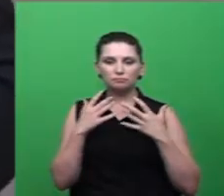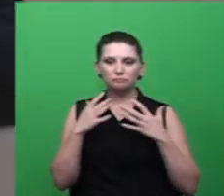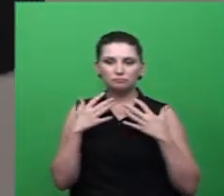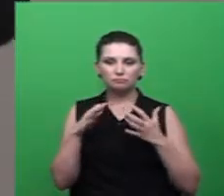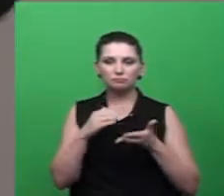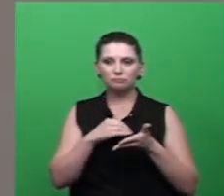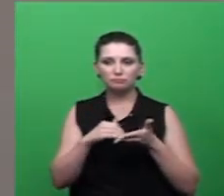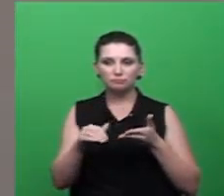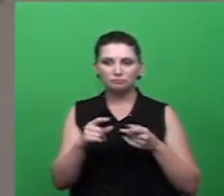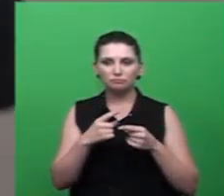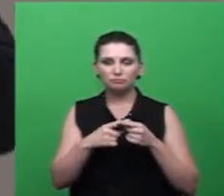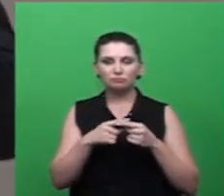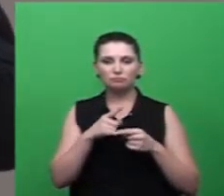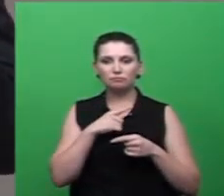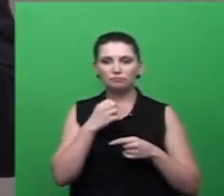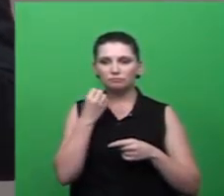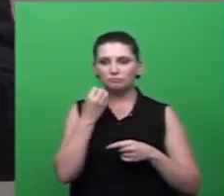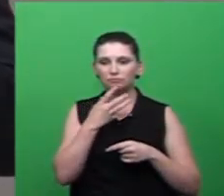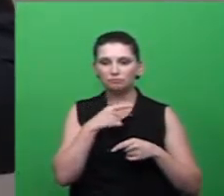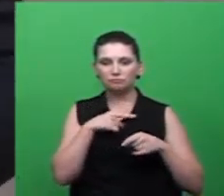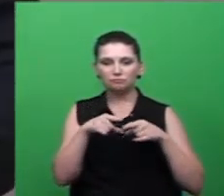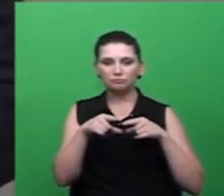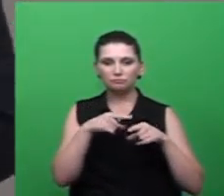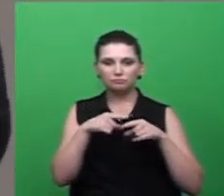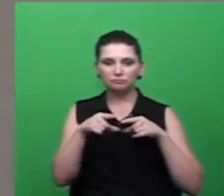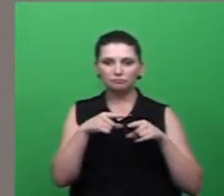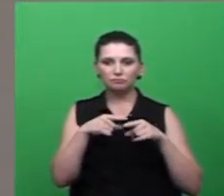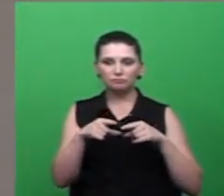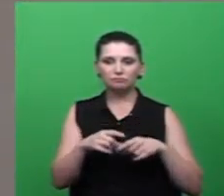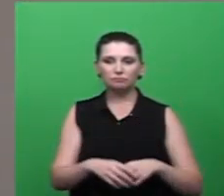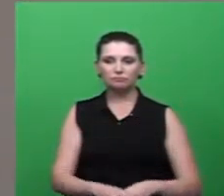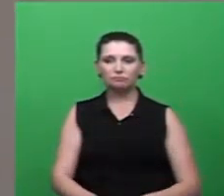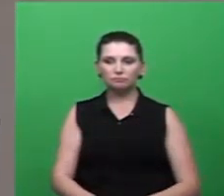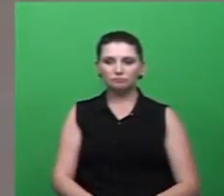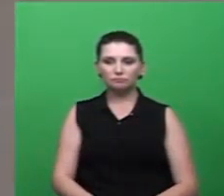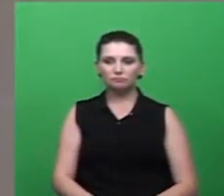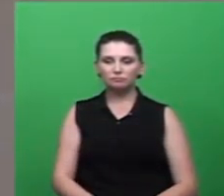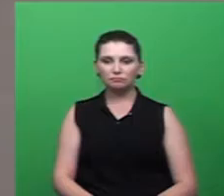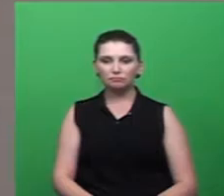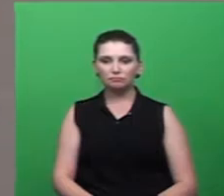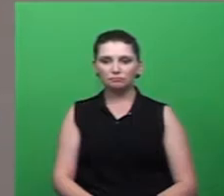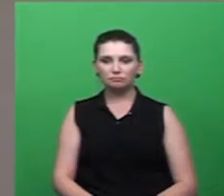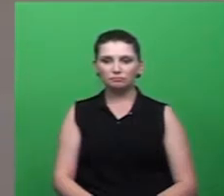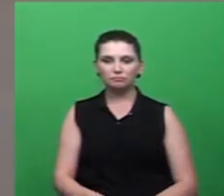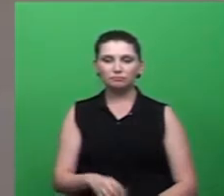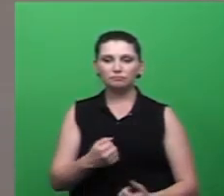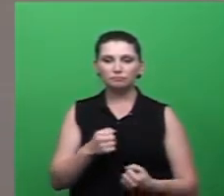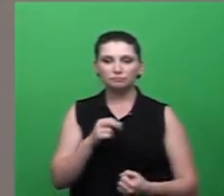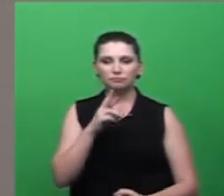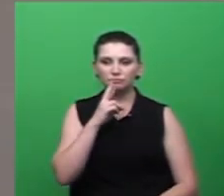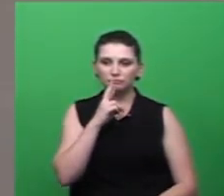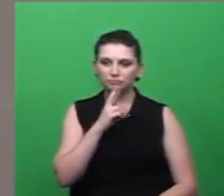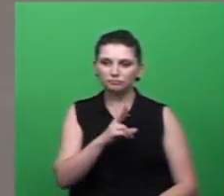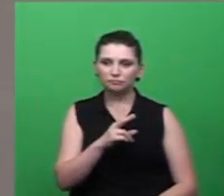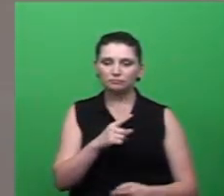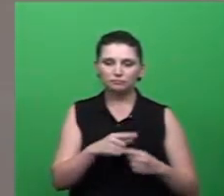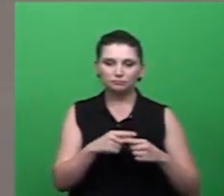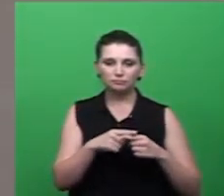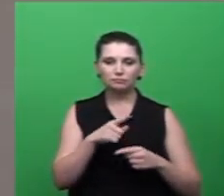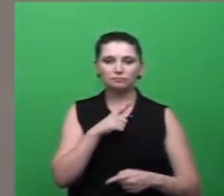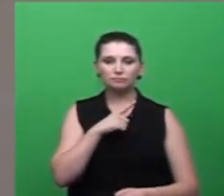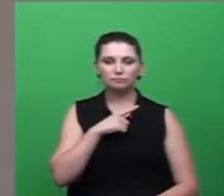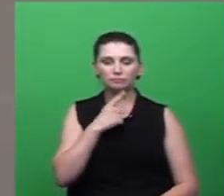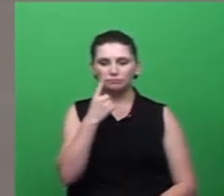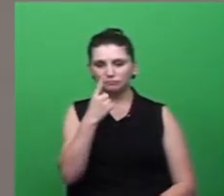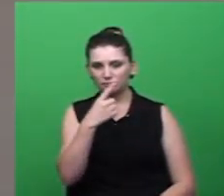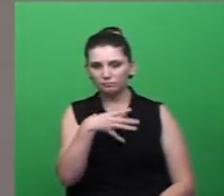fazendo com uma visão ampla já sabendo que isso dá resultado mesmo dá resultado porque eu tenho uma filha que estuda